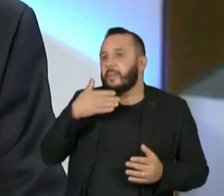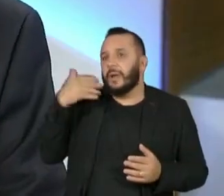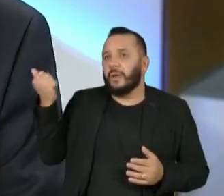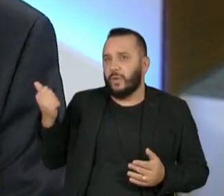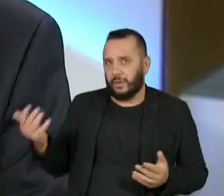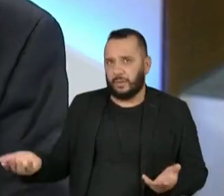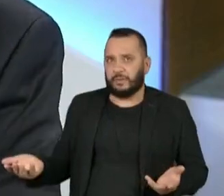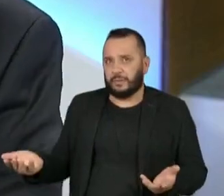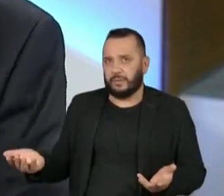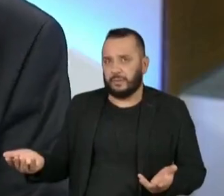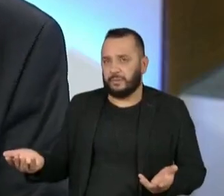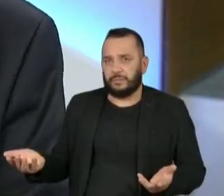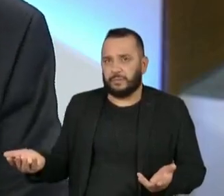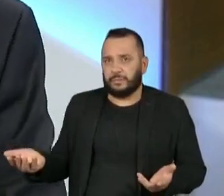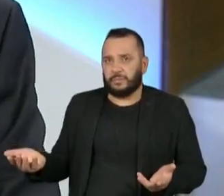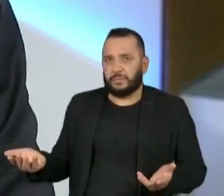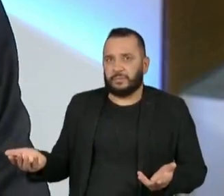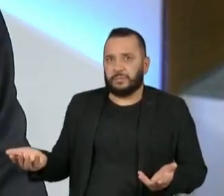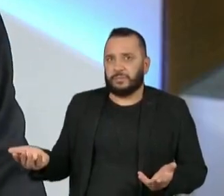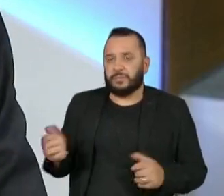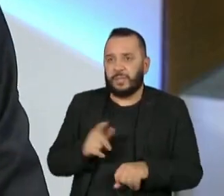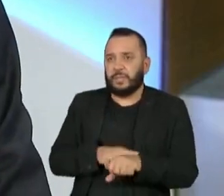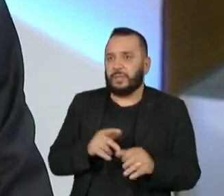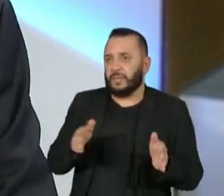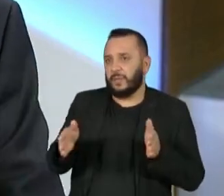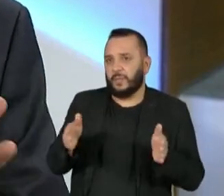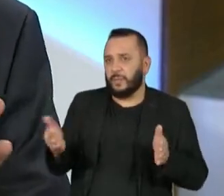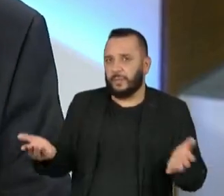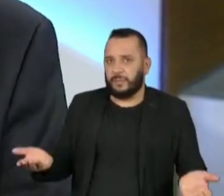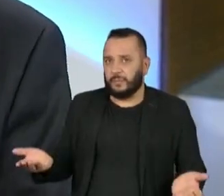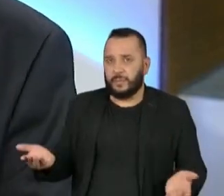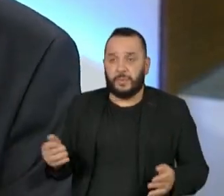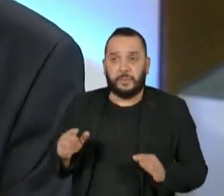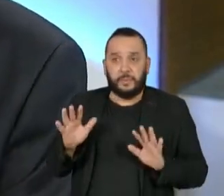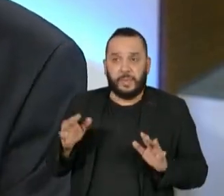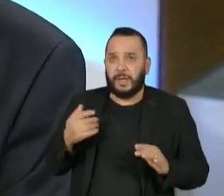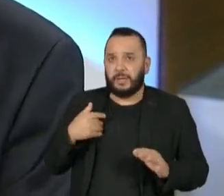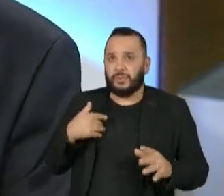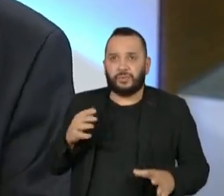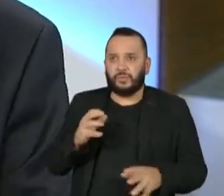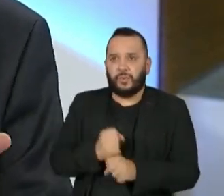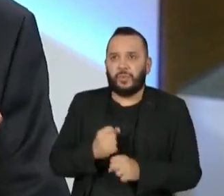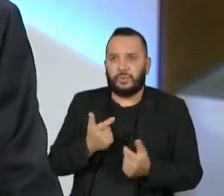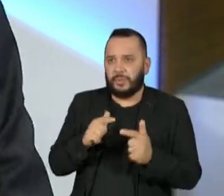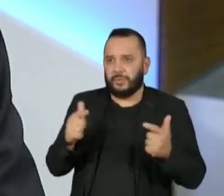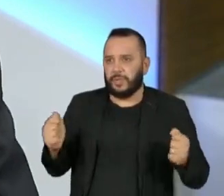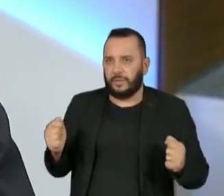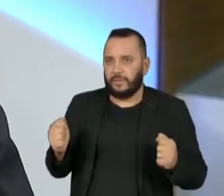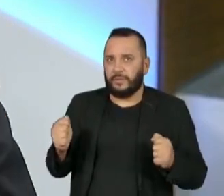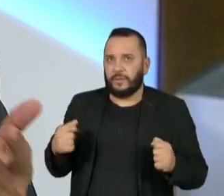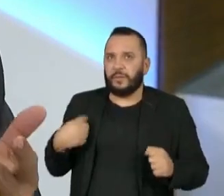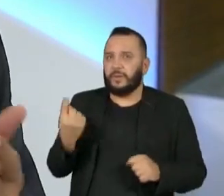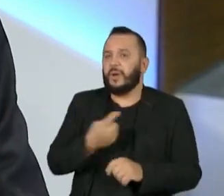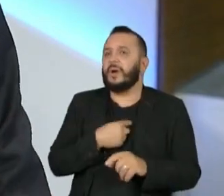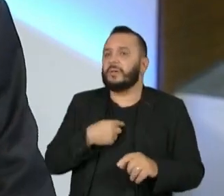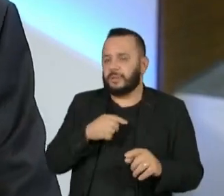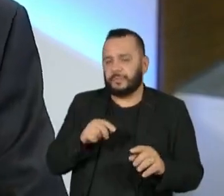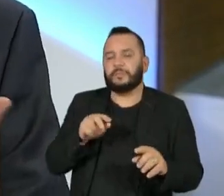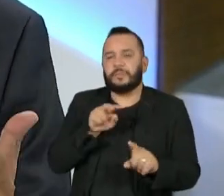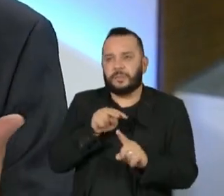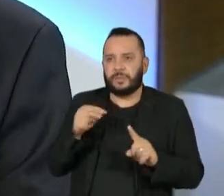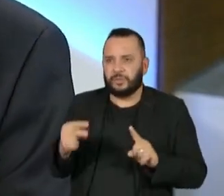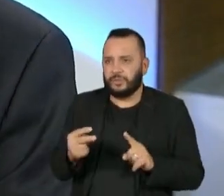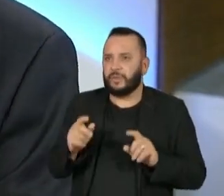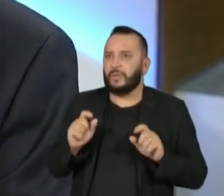para o campo a que eles pertencem, entendeu? Agora, não houve uma soma. E isso que nos dá a perspectiva de dialogar